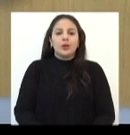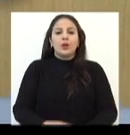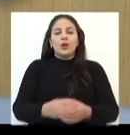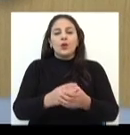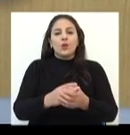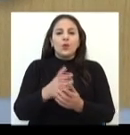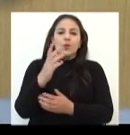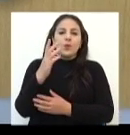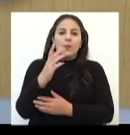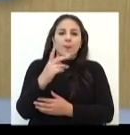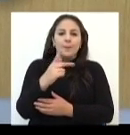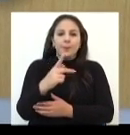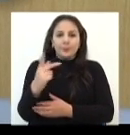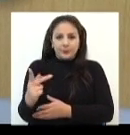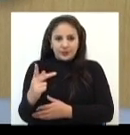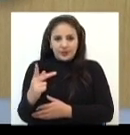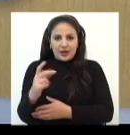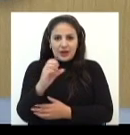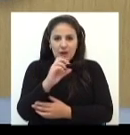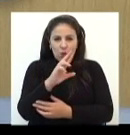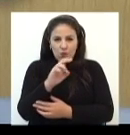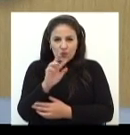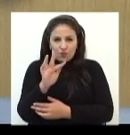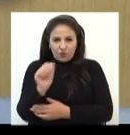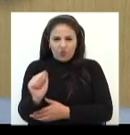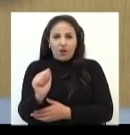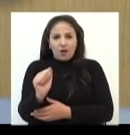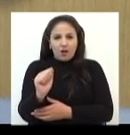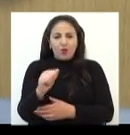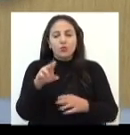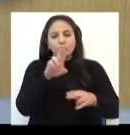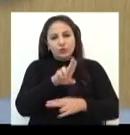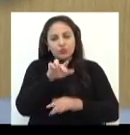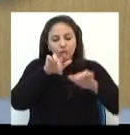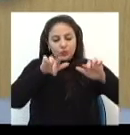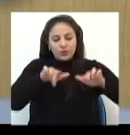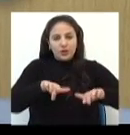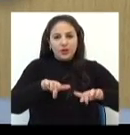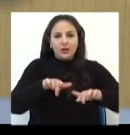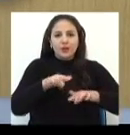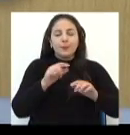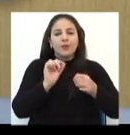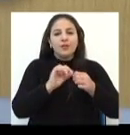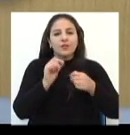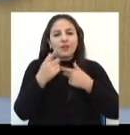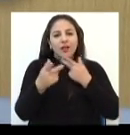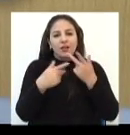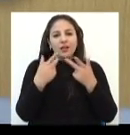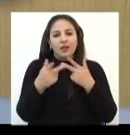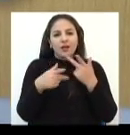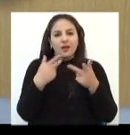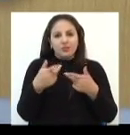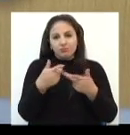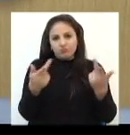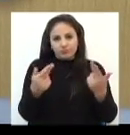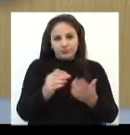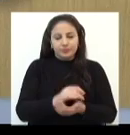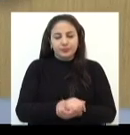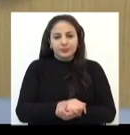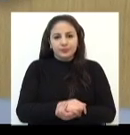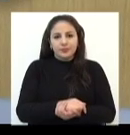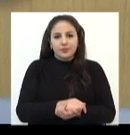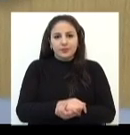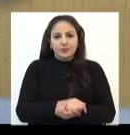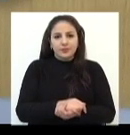O progressista Cláudio Rufa Soldá utilizou o seu espaço do Grande Expediente para fazer uma prestação de contas.